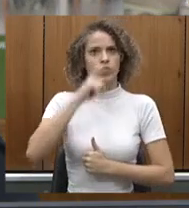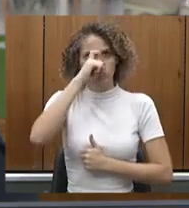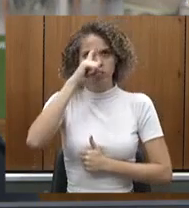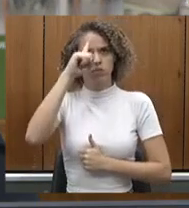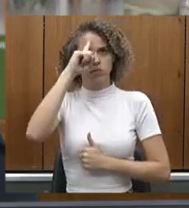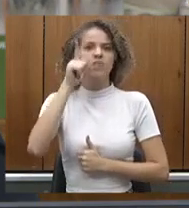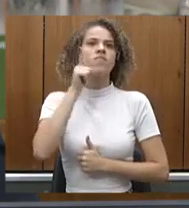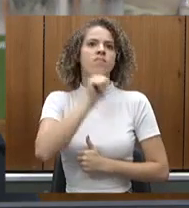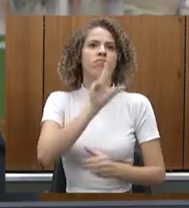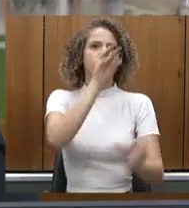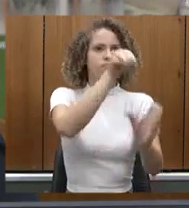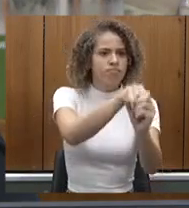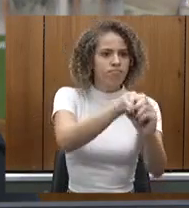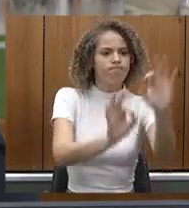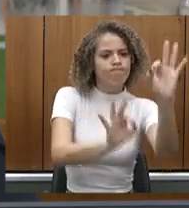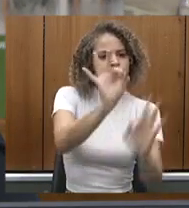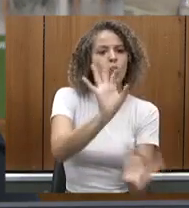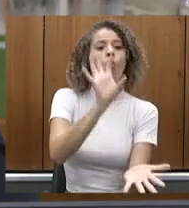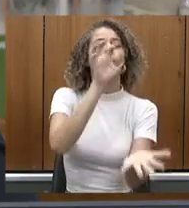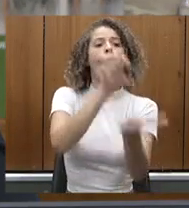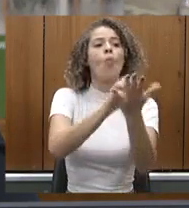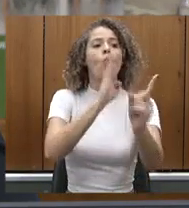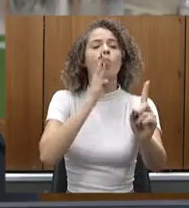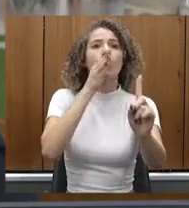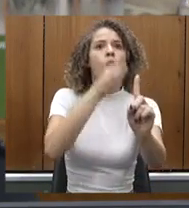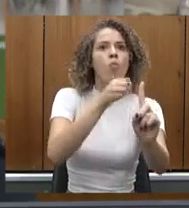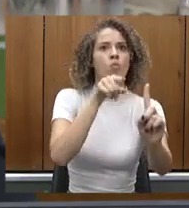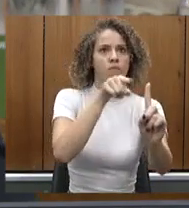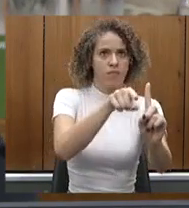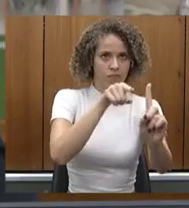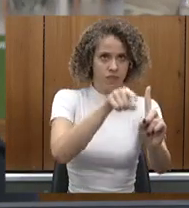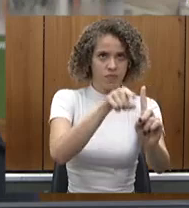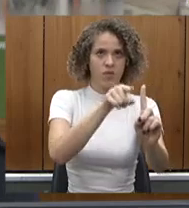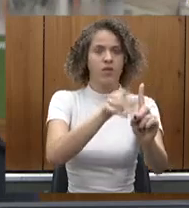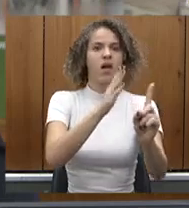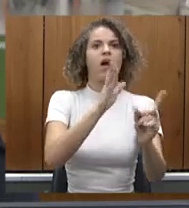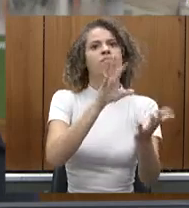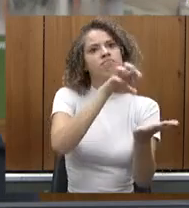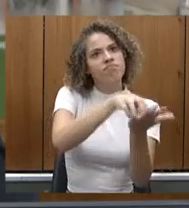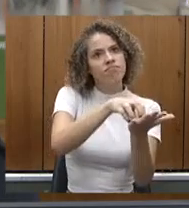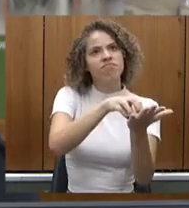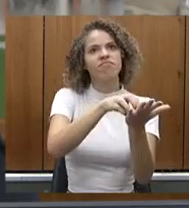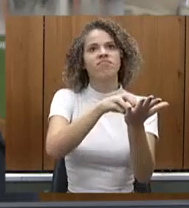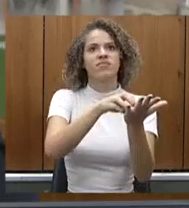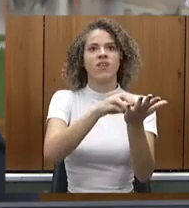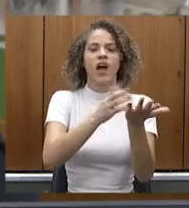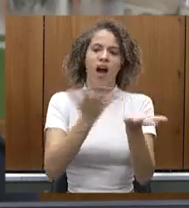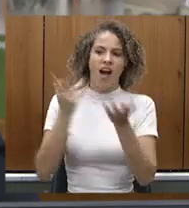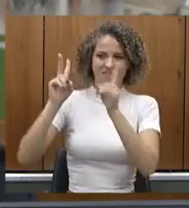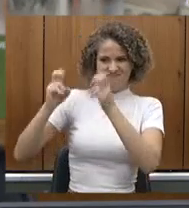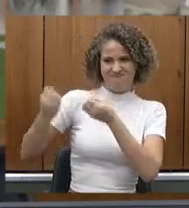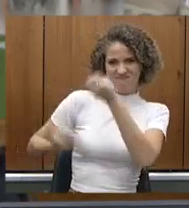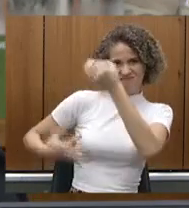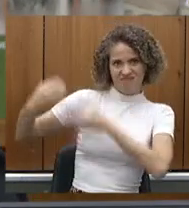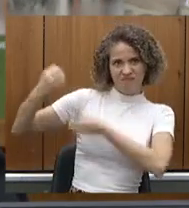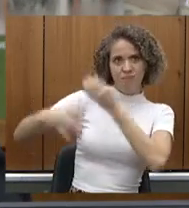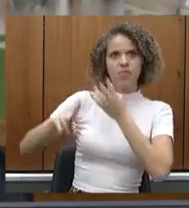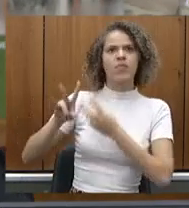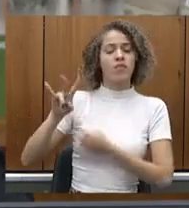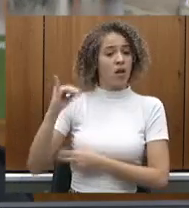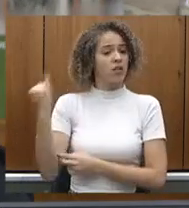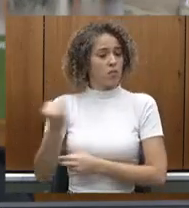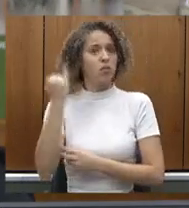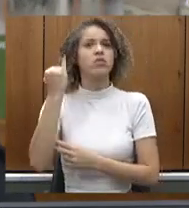reorganizar uma rede, especialmente nessas seis regiões que nós estamos falando e isso vai ser muito